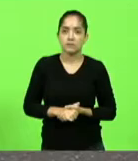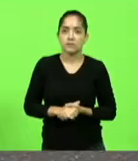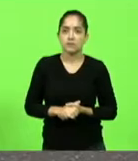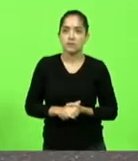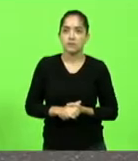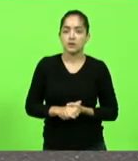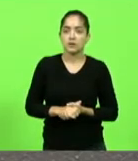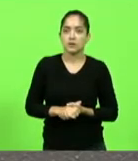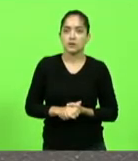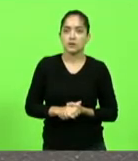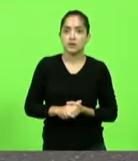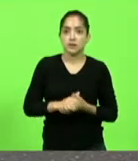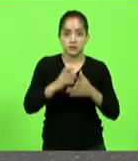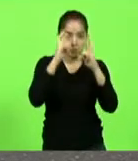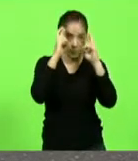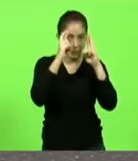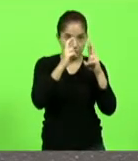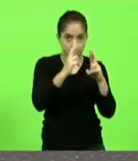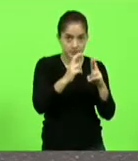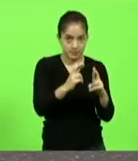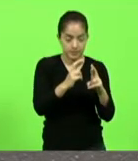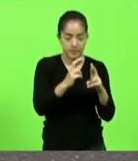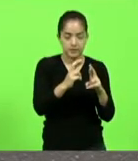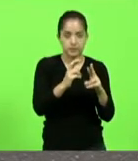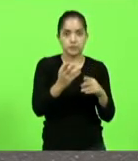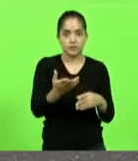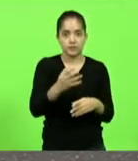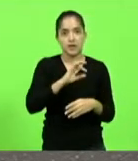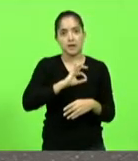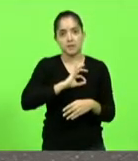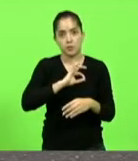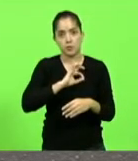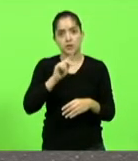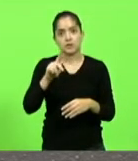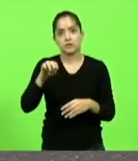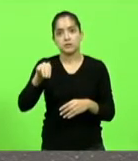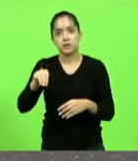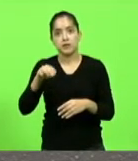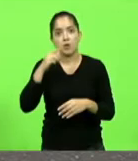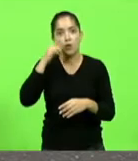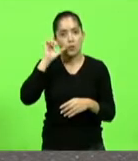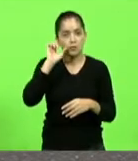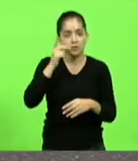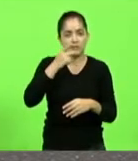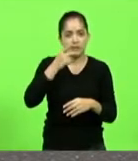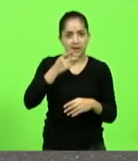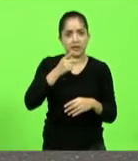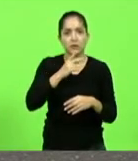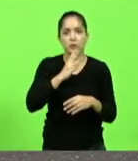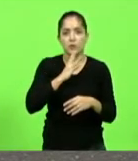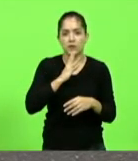meu respeito à polícia militar aliás eu já falei ontem lá conheço todos eles